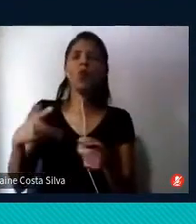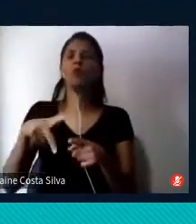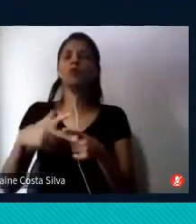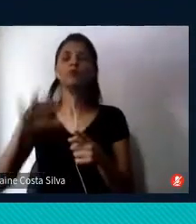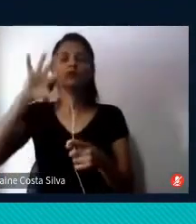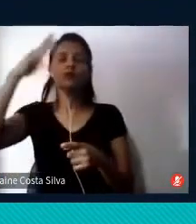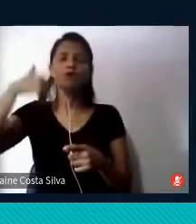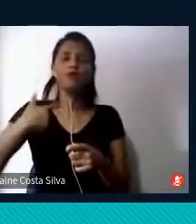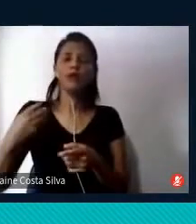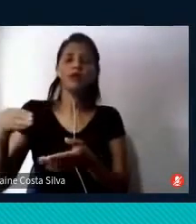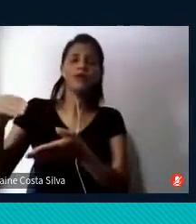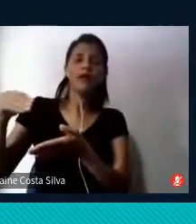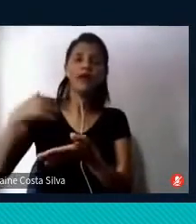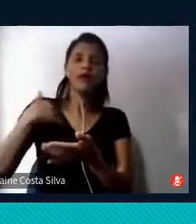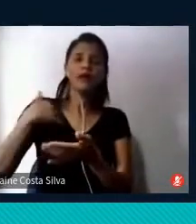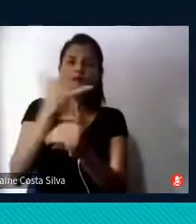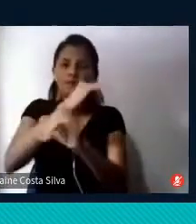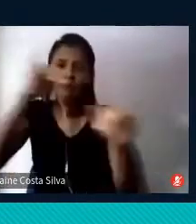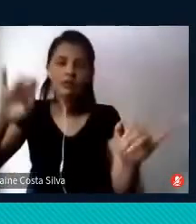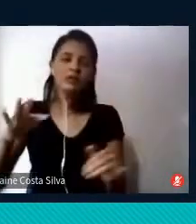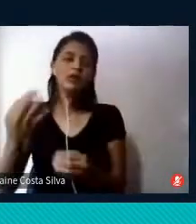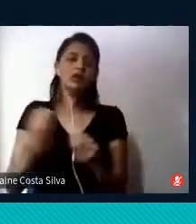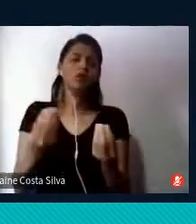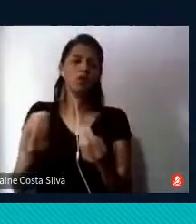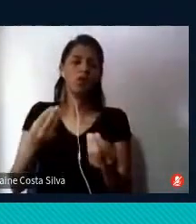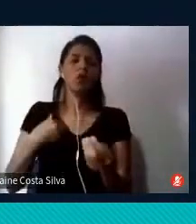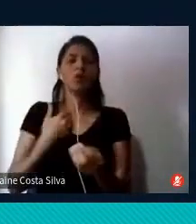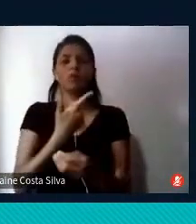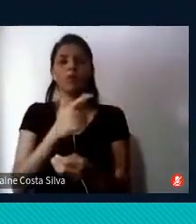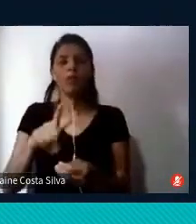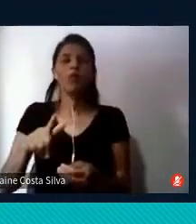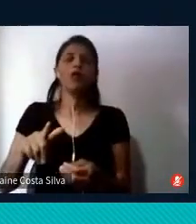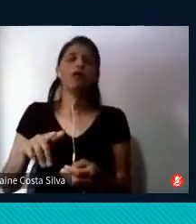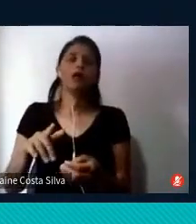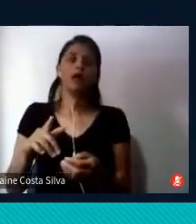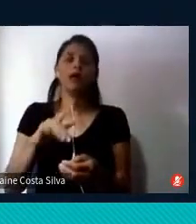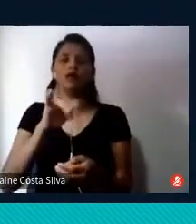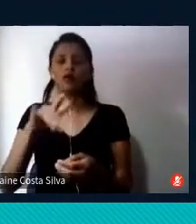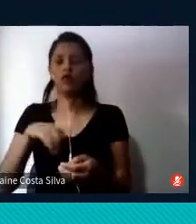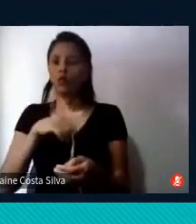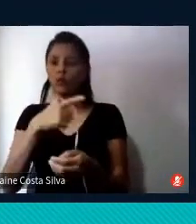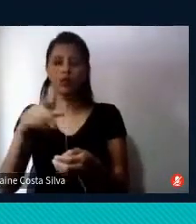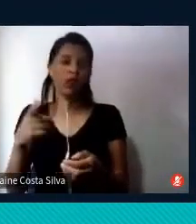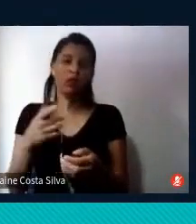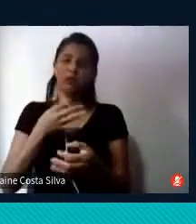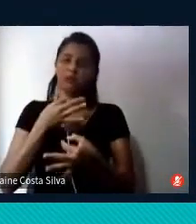trabalha esse tema de forma muito mais factual, não existe tanto conteúdo alternativo.